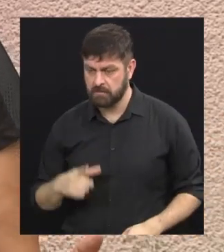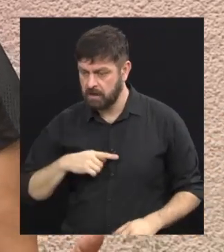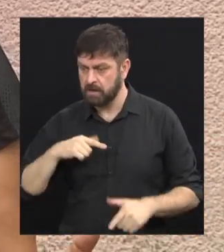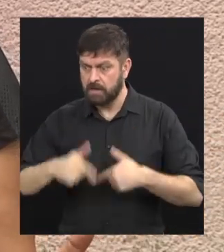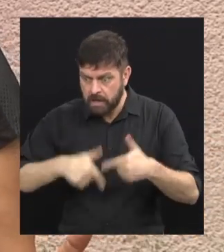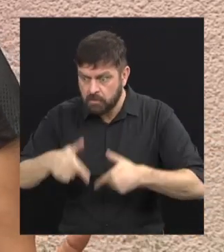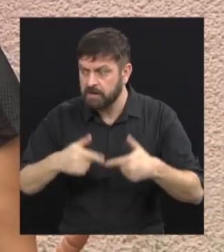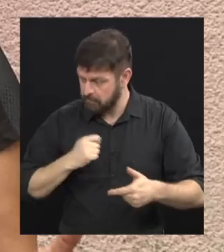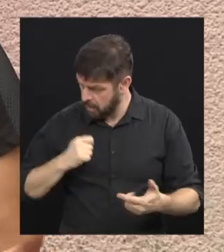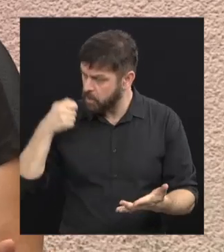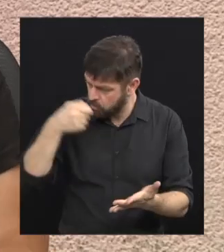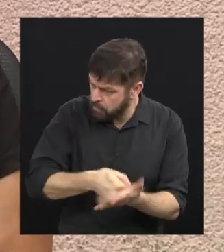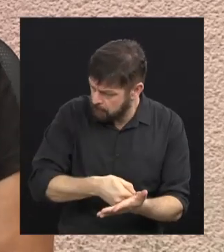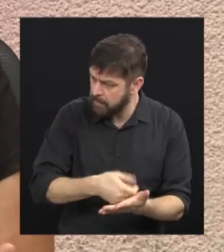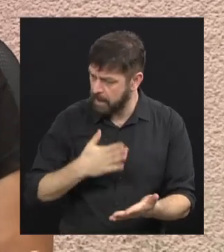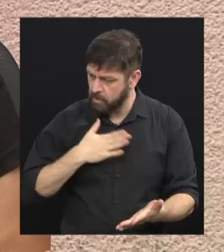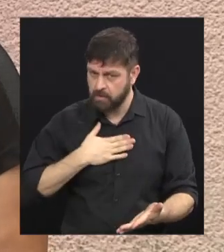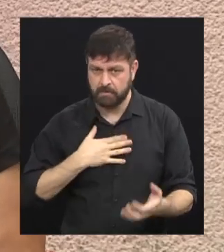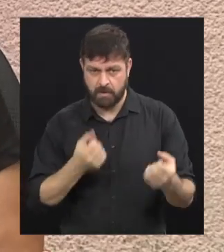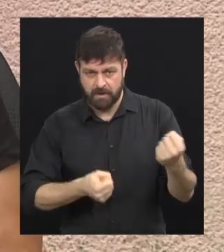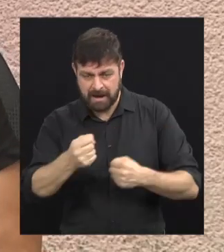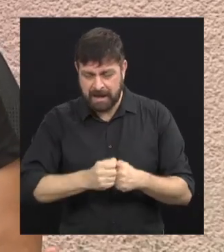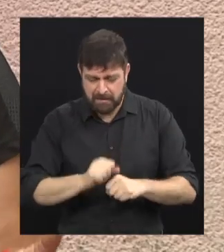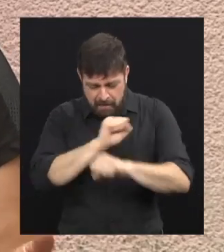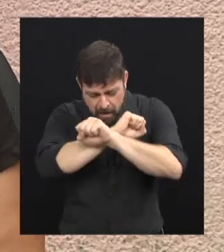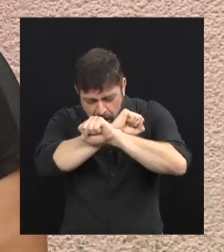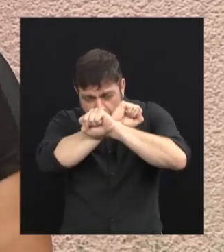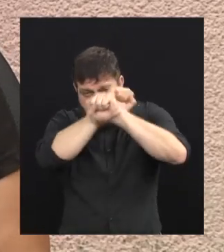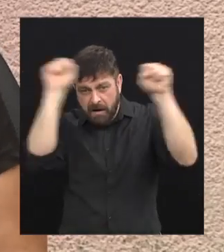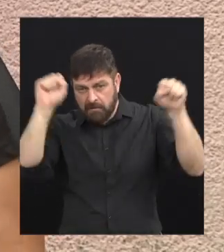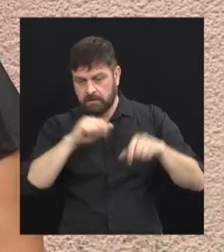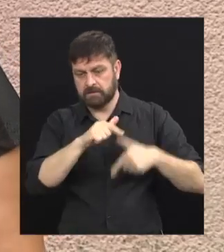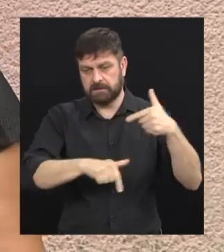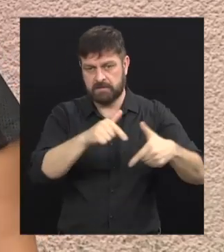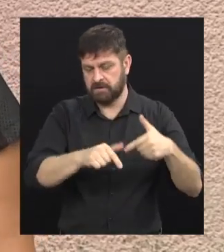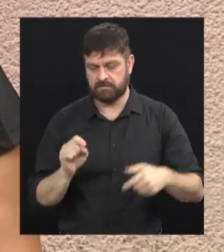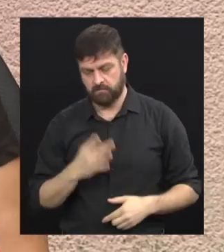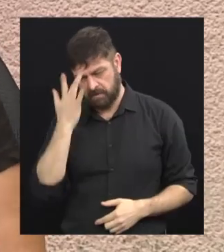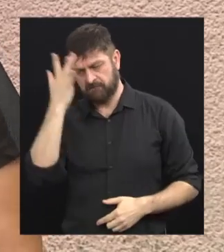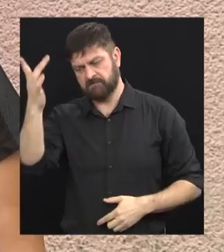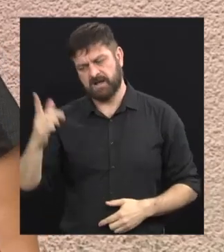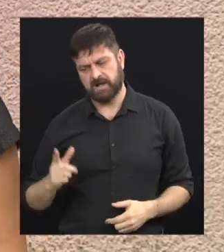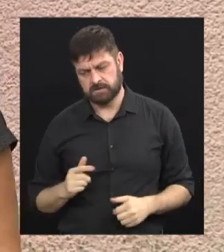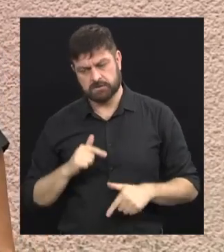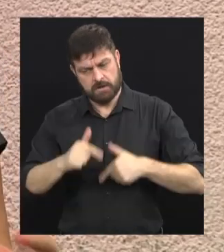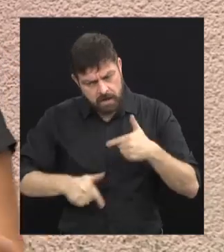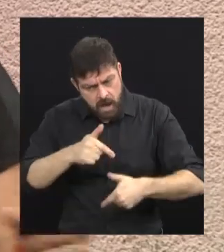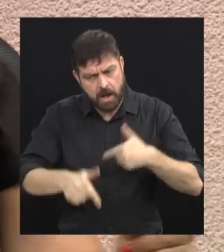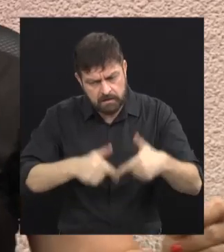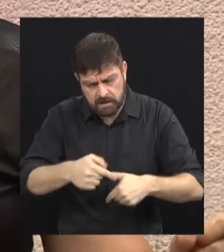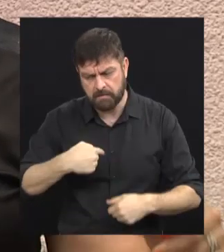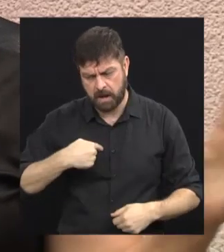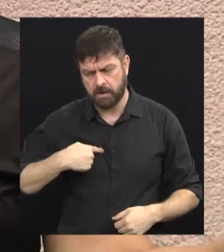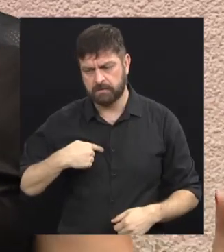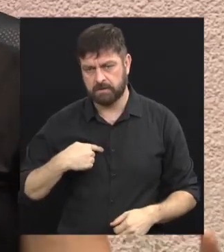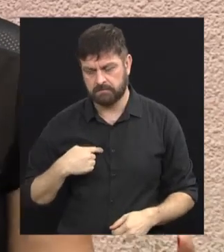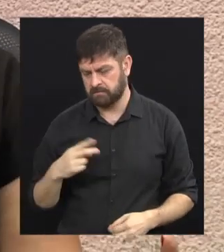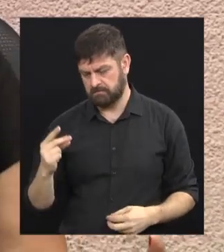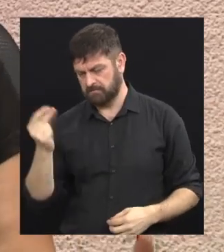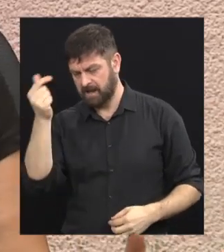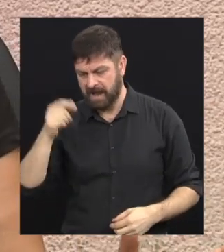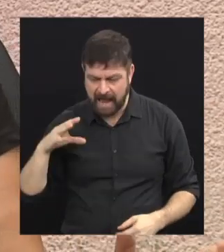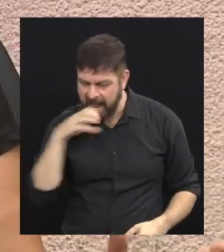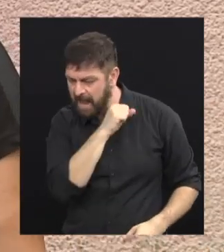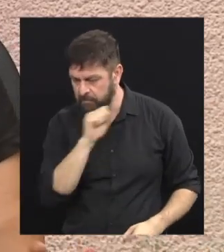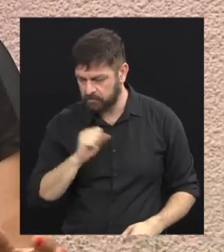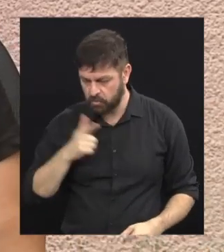muito para poder ter isso. Eu acordo todo dia muito cedo, não pensa que é uma coisa que você vai, ah, estralar o dedo, você já vai